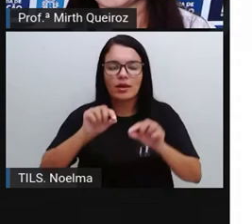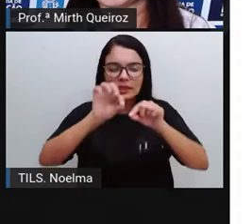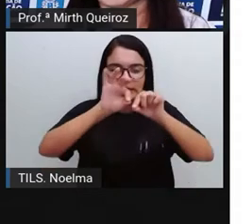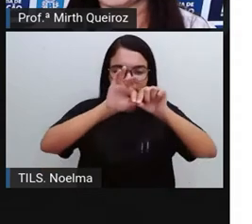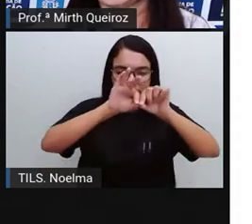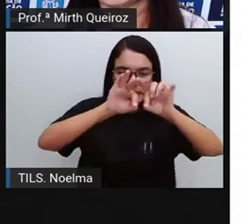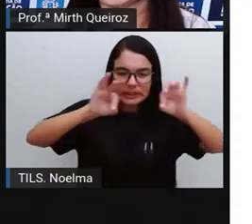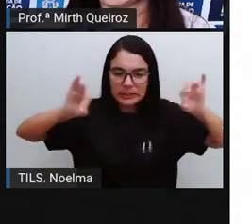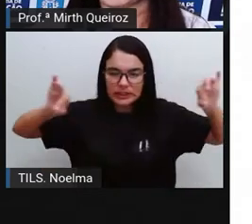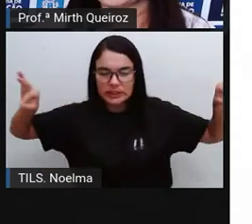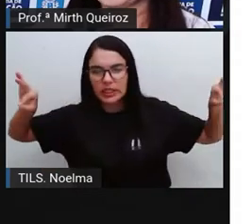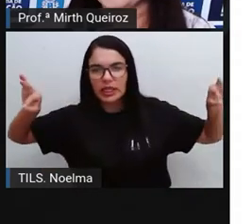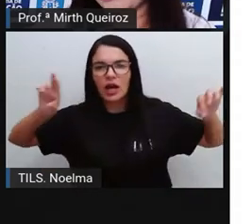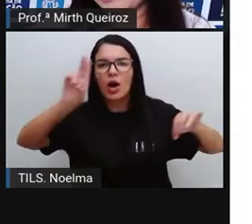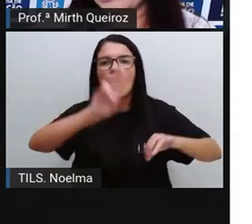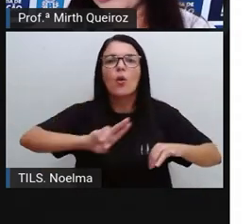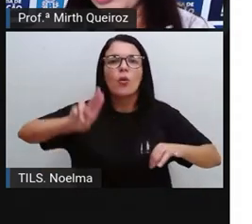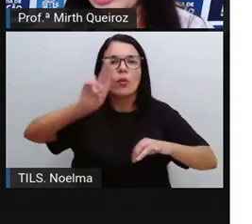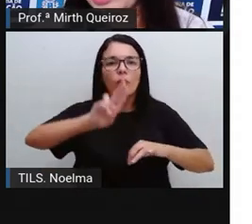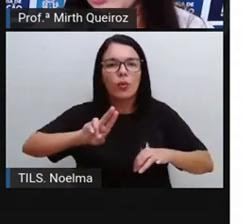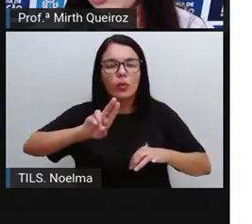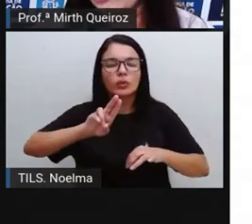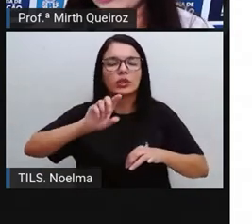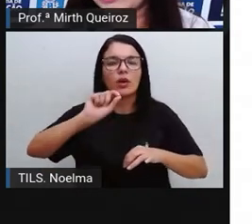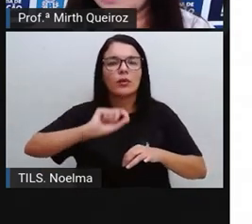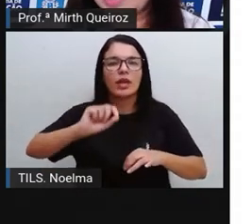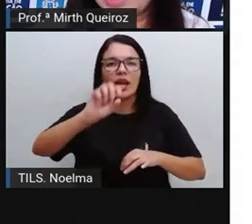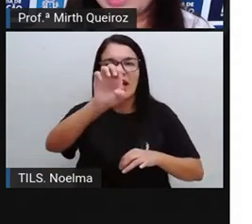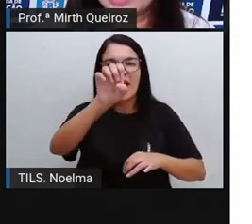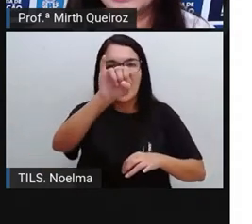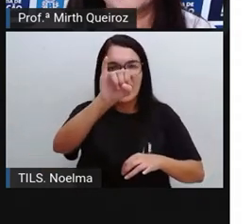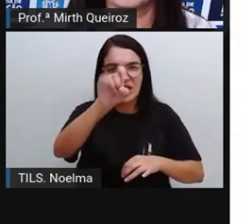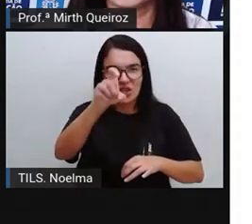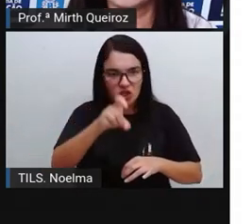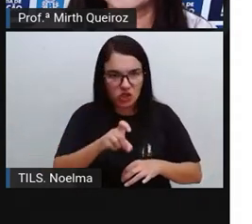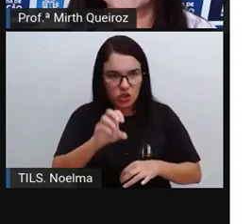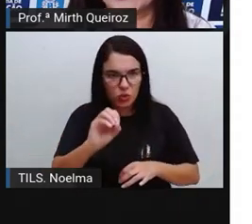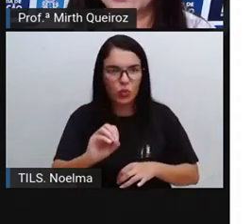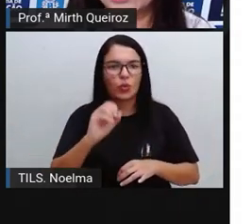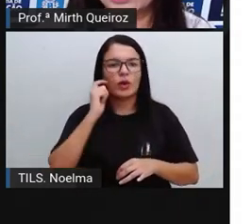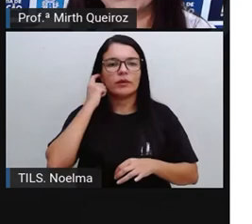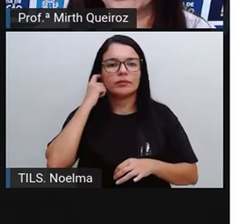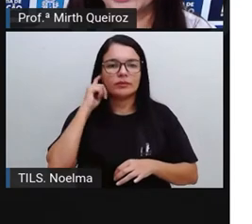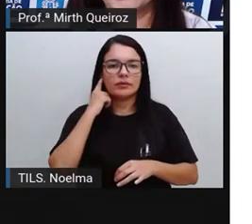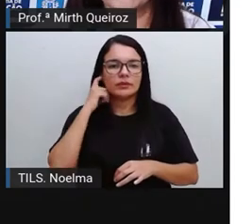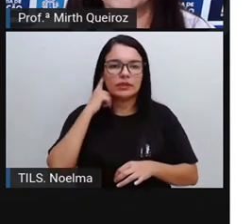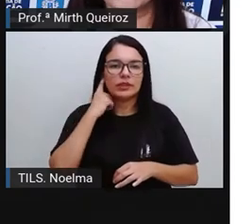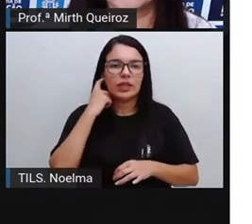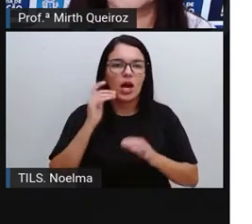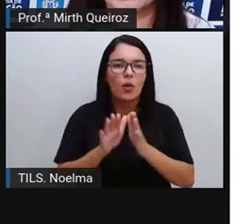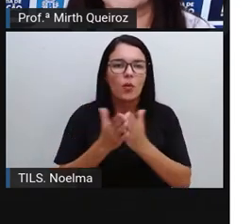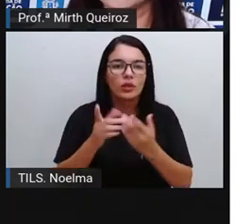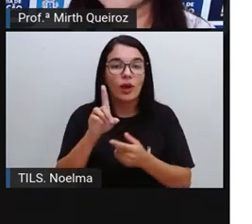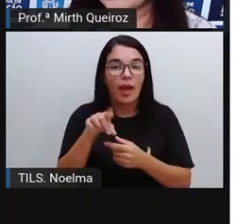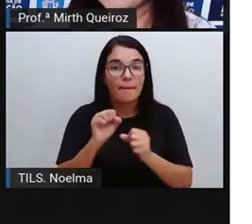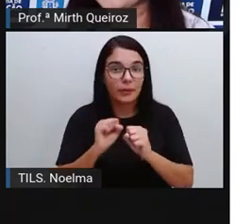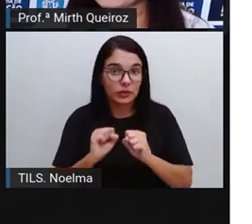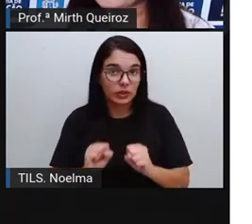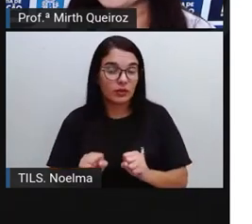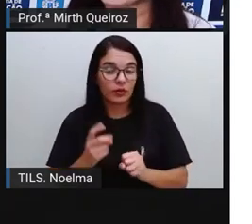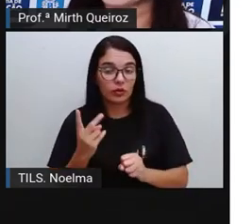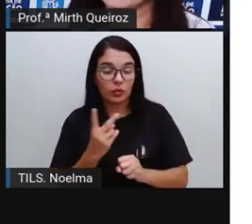reta que a gente utiliza, a gente chama-se de eixo de simetria. Quando isso é possível e os dois lados